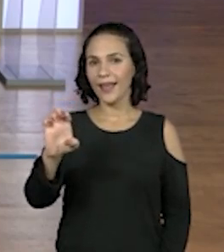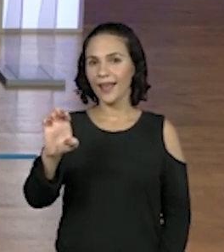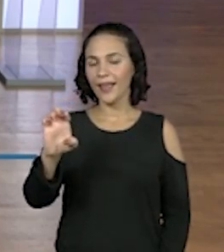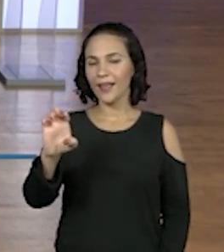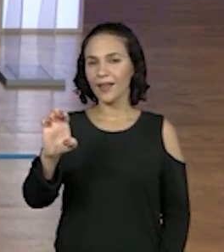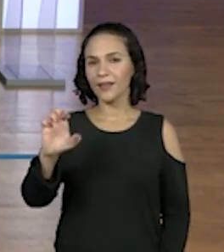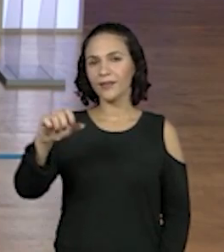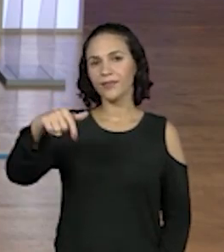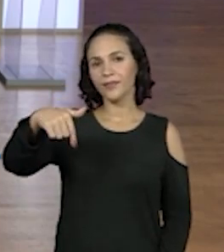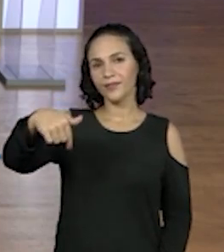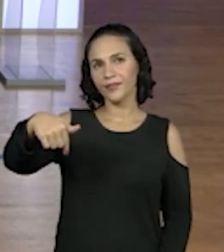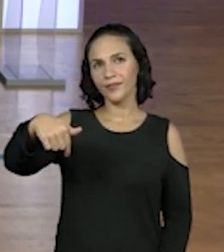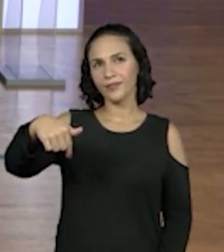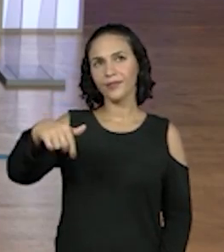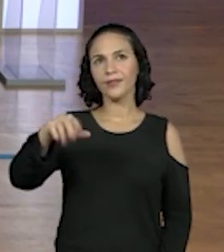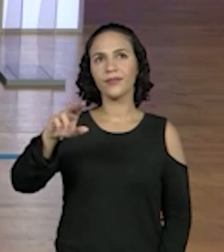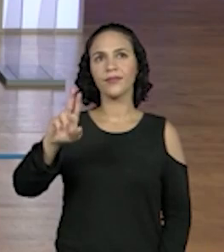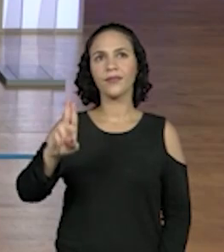Ainda tem espaço.